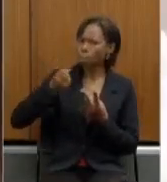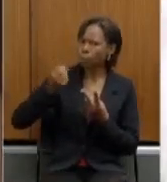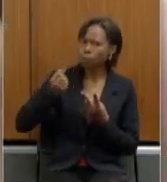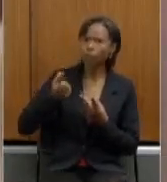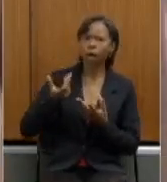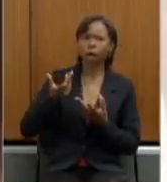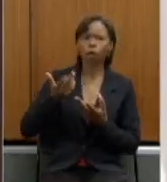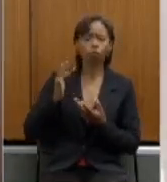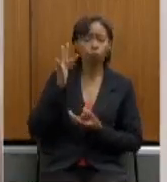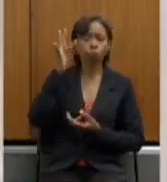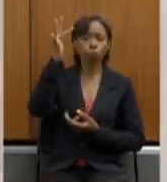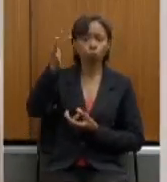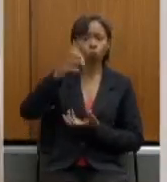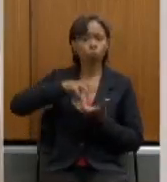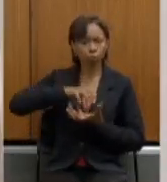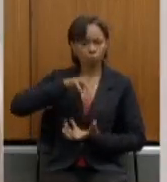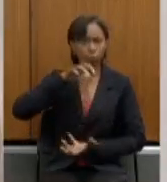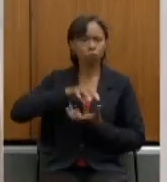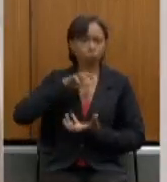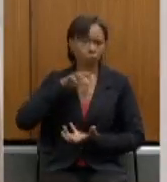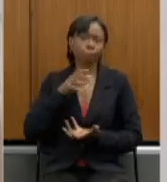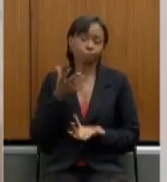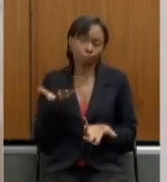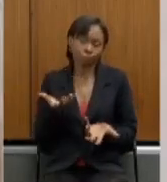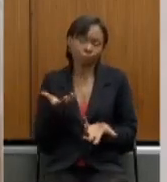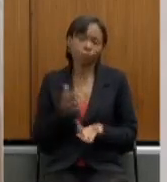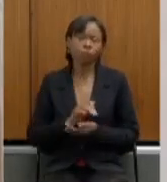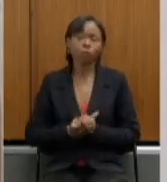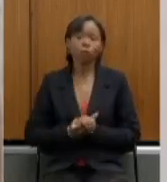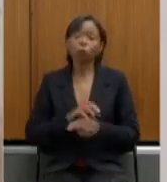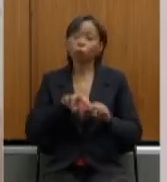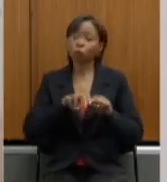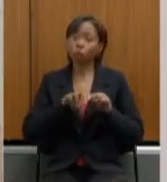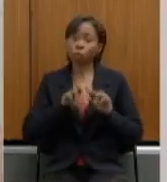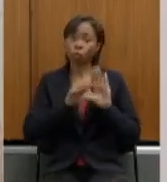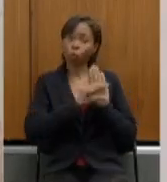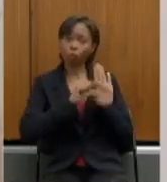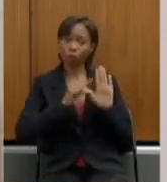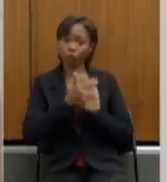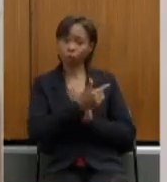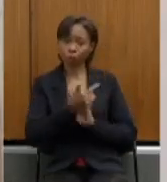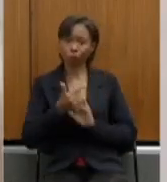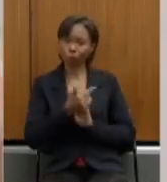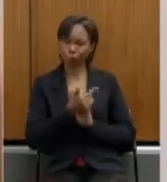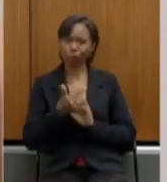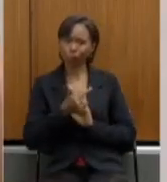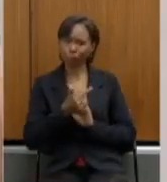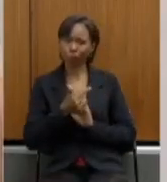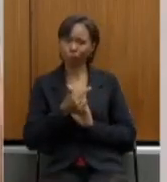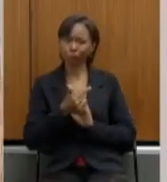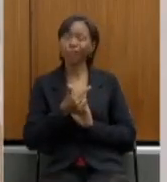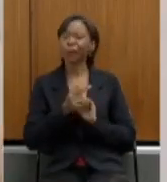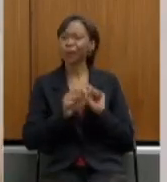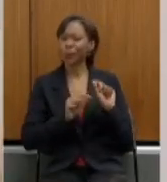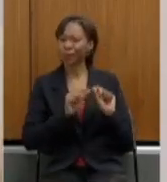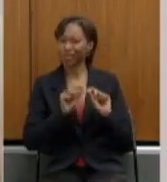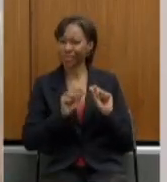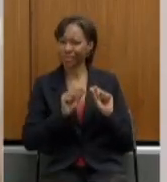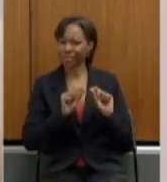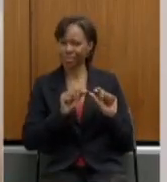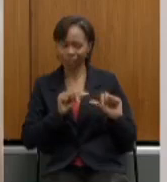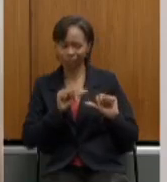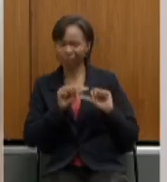precisa na idade avançada, certo? E é por isso que o parágrafo 22 veio institucionalizar a